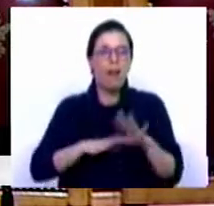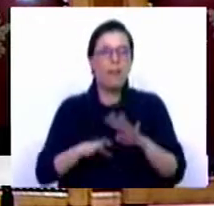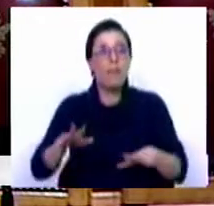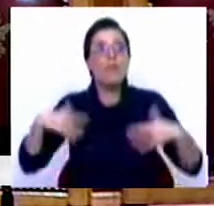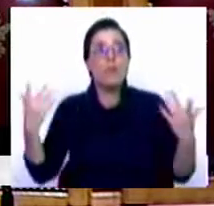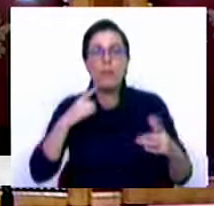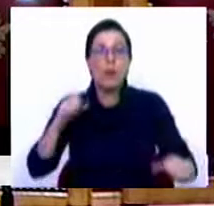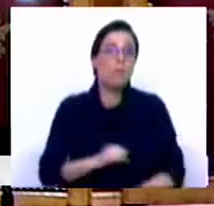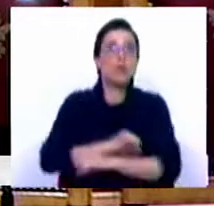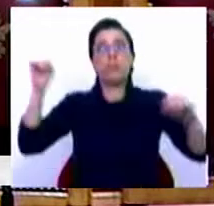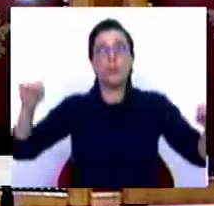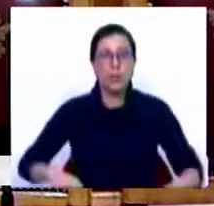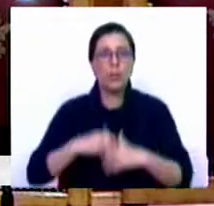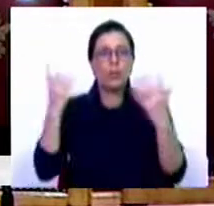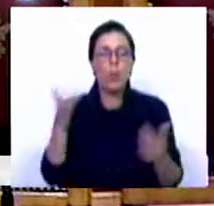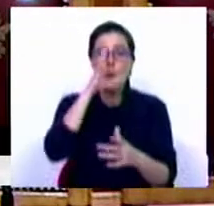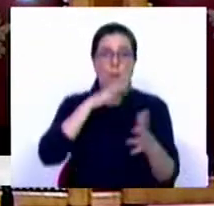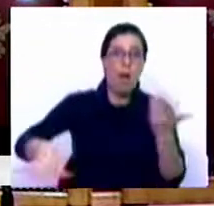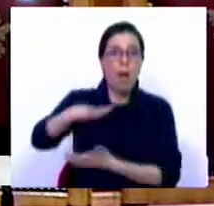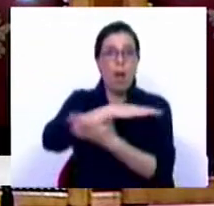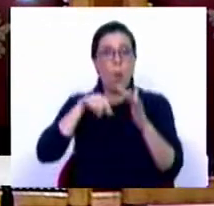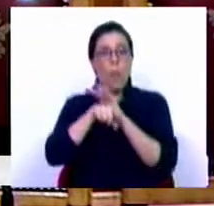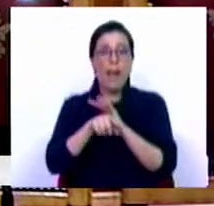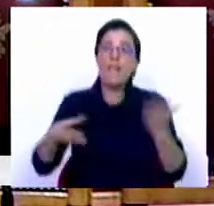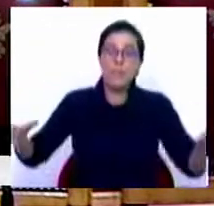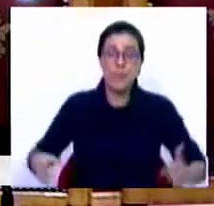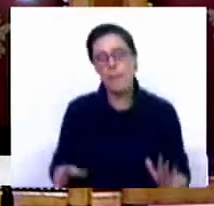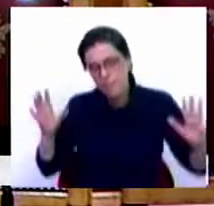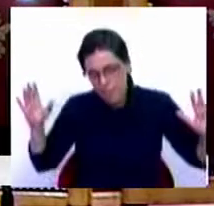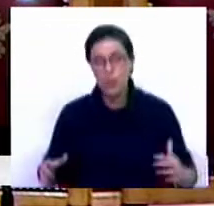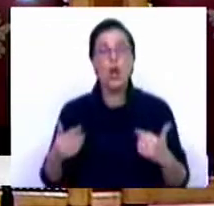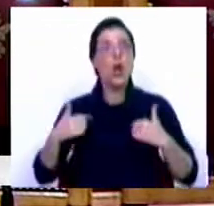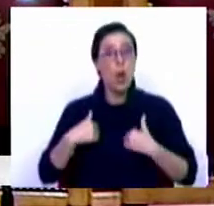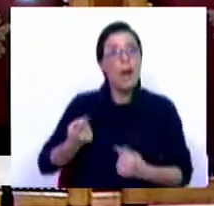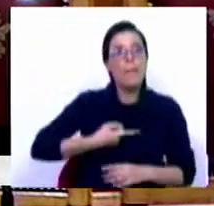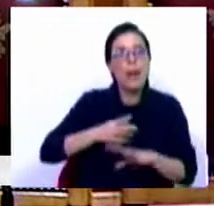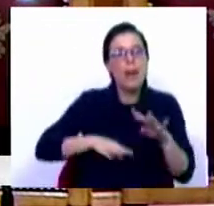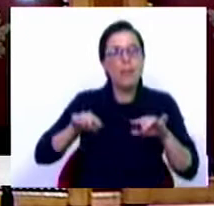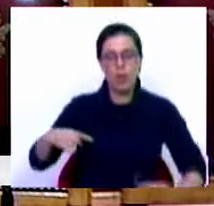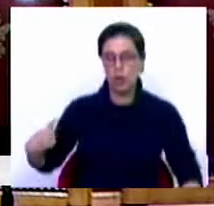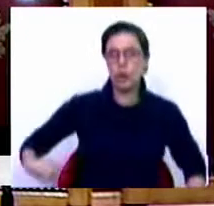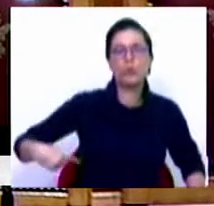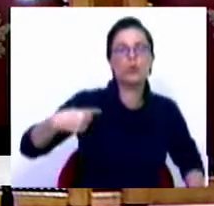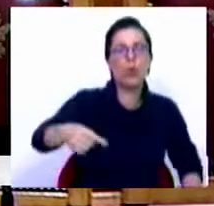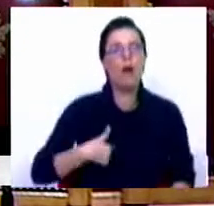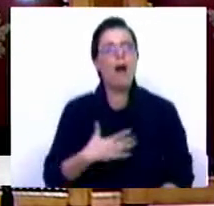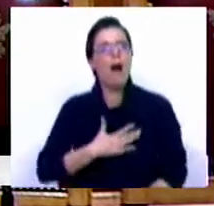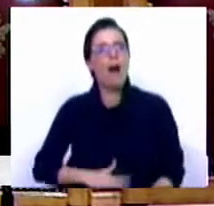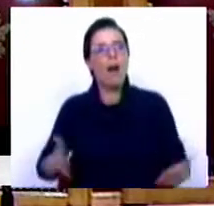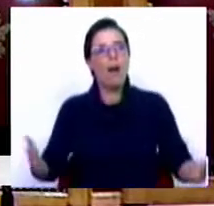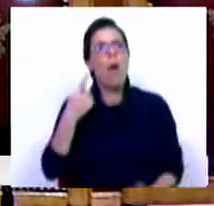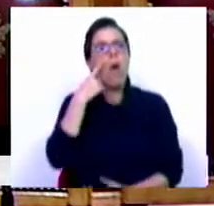talvez explodindo até aquele ministério e tudo o que ali tínhamos. Mas o que nós temos que fazer aqui todos os dias, e eu gostava,